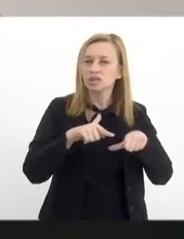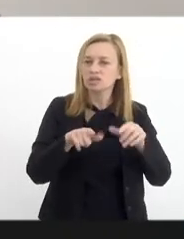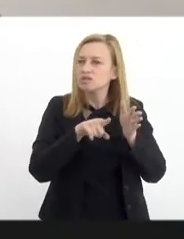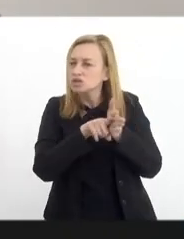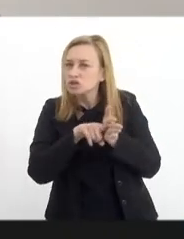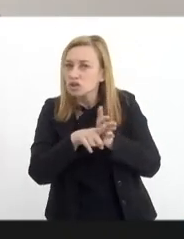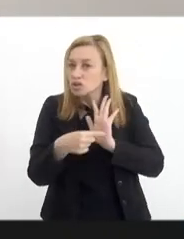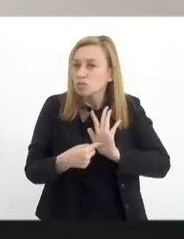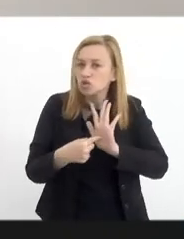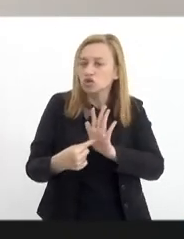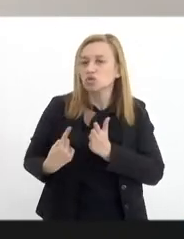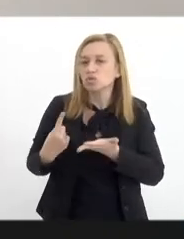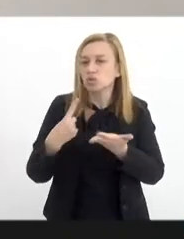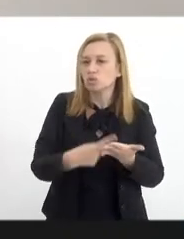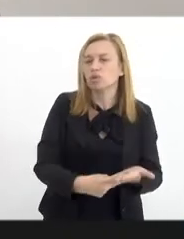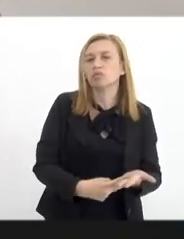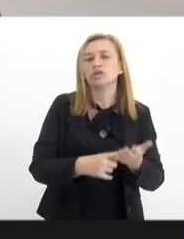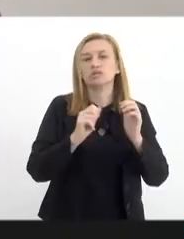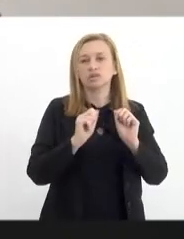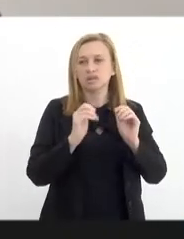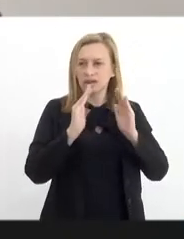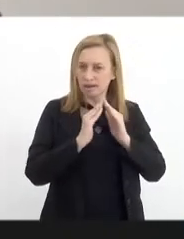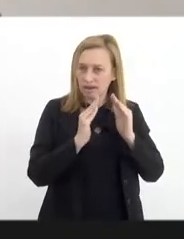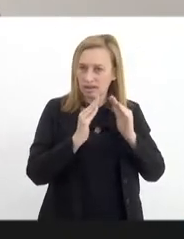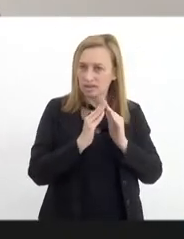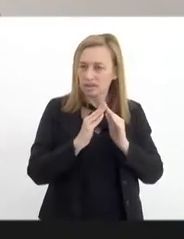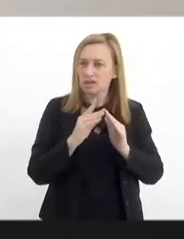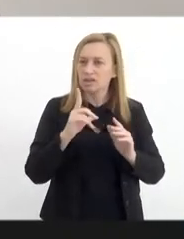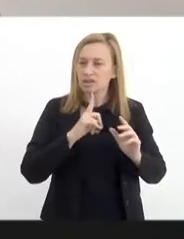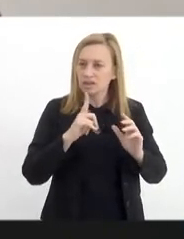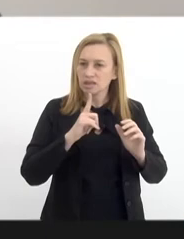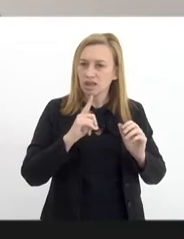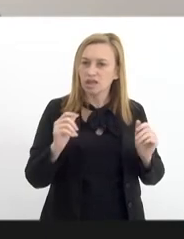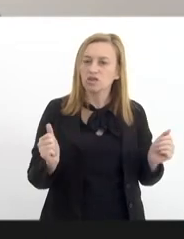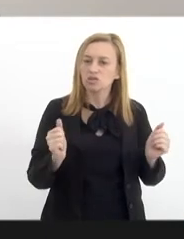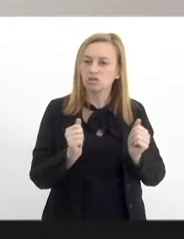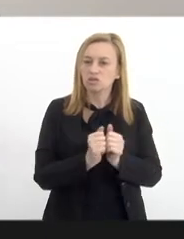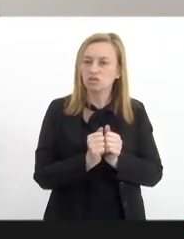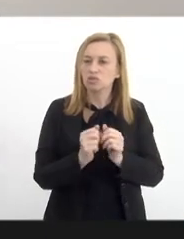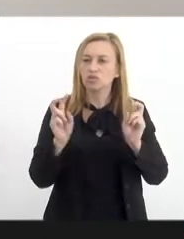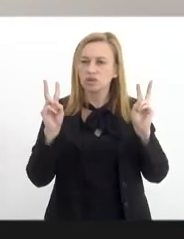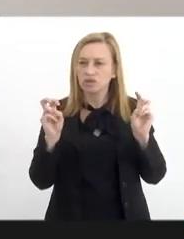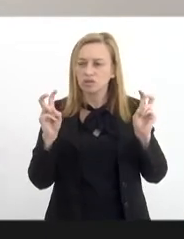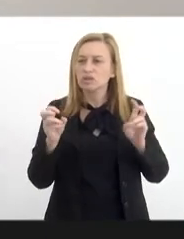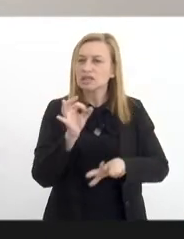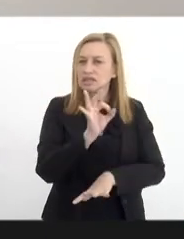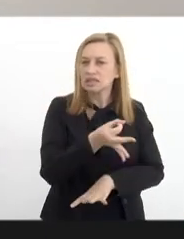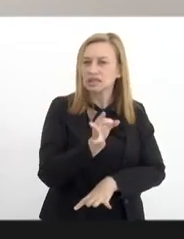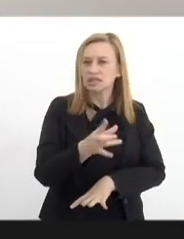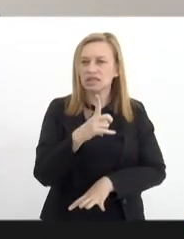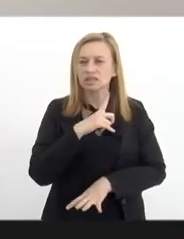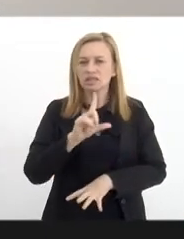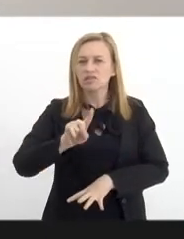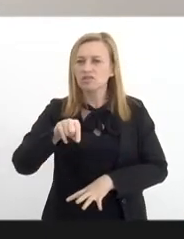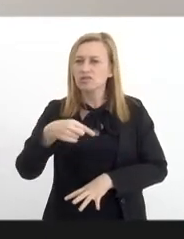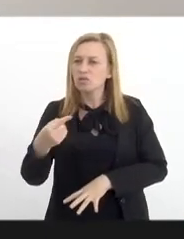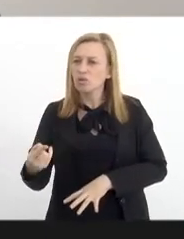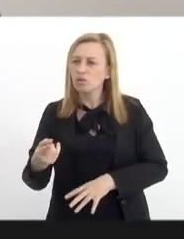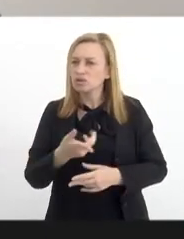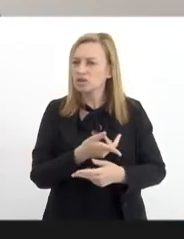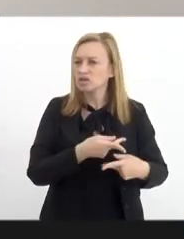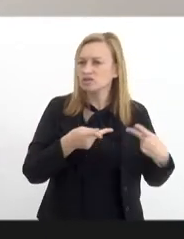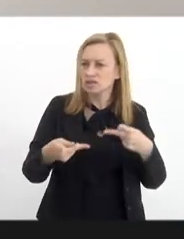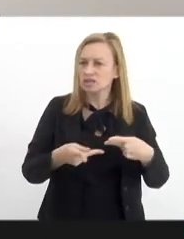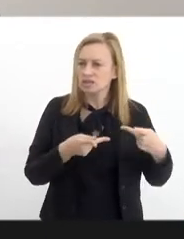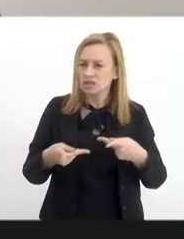o comprometimento com esta casa que tem com essa bandeira e eu tenho certeza que muitas outras visitas